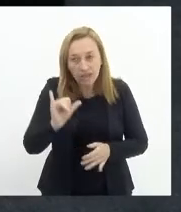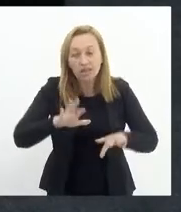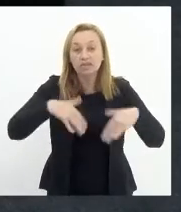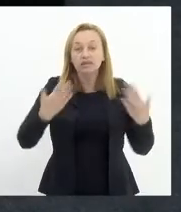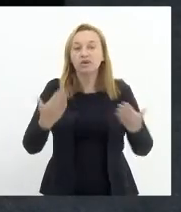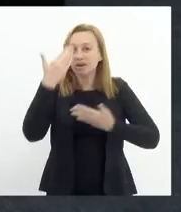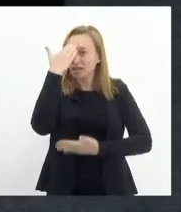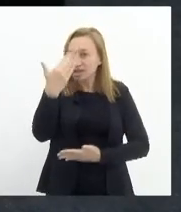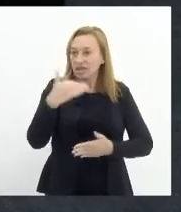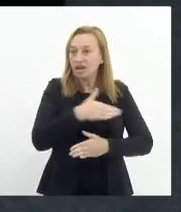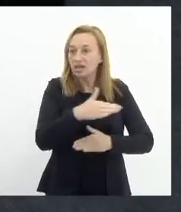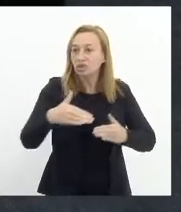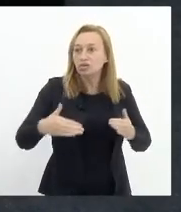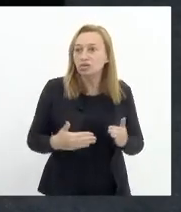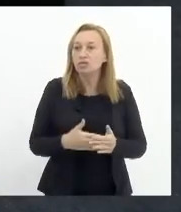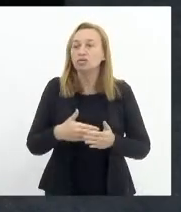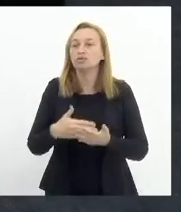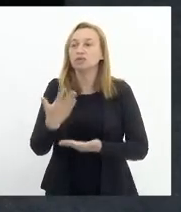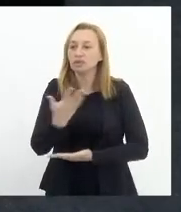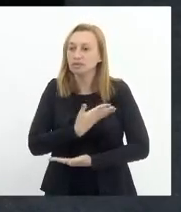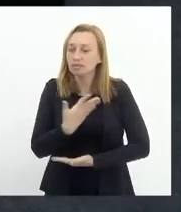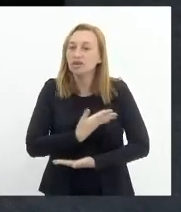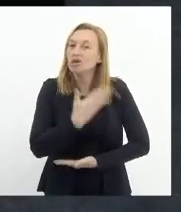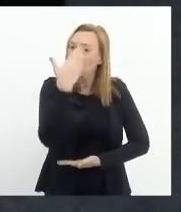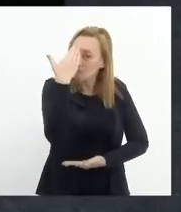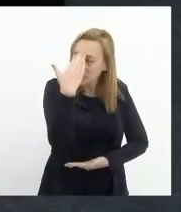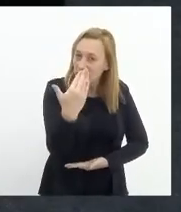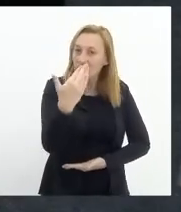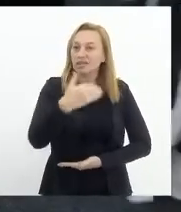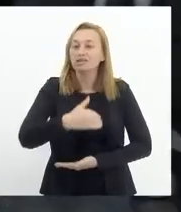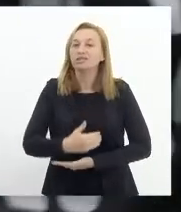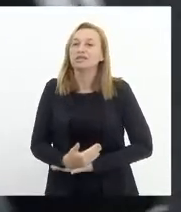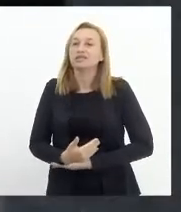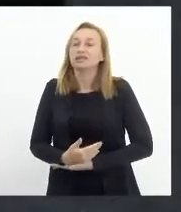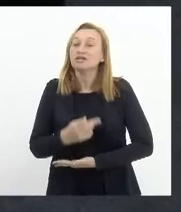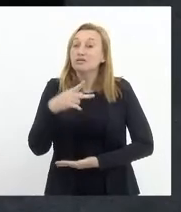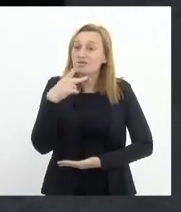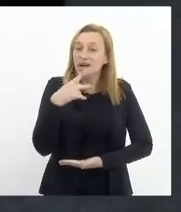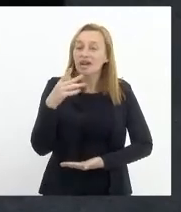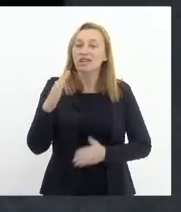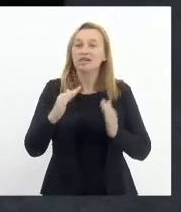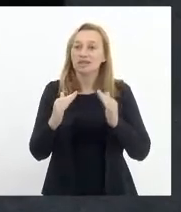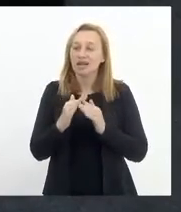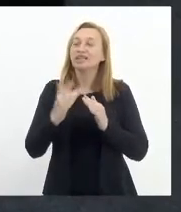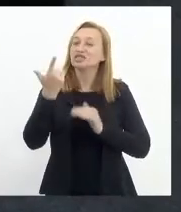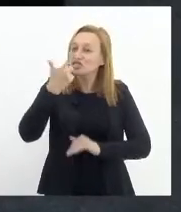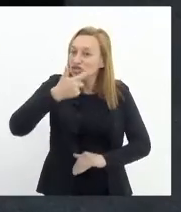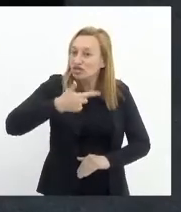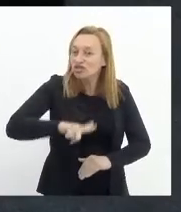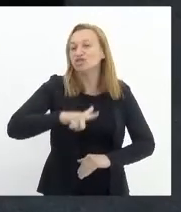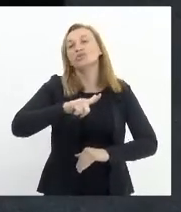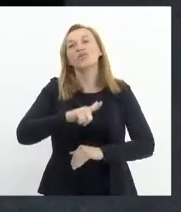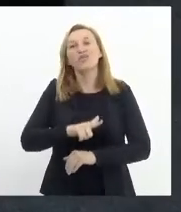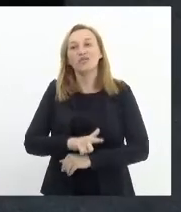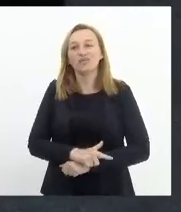agradecer a todos os nossos pares, muito obrigada, e dizer que essa casa, mais uma vez,